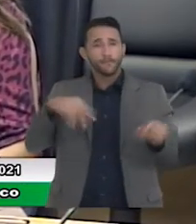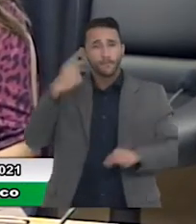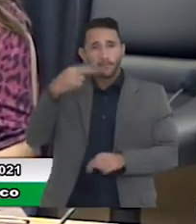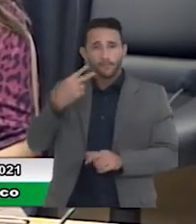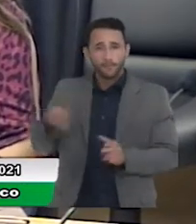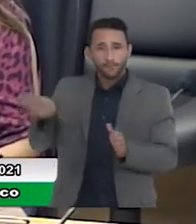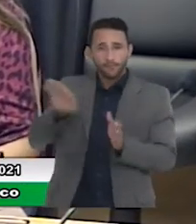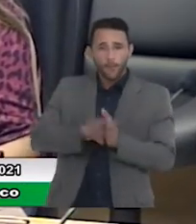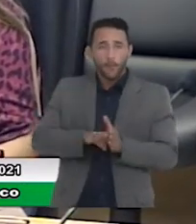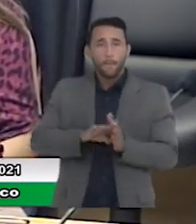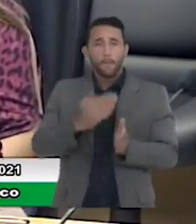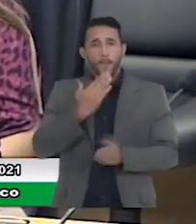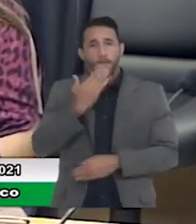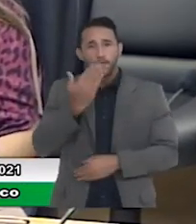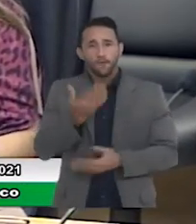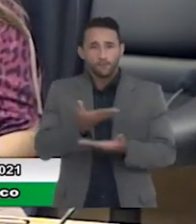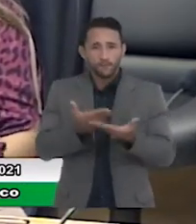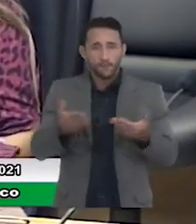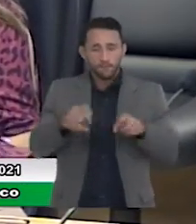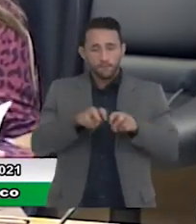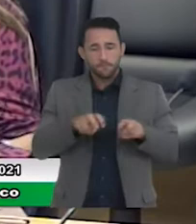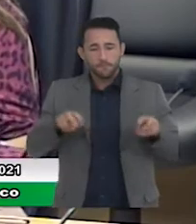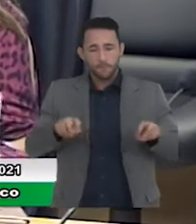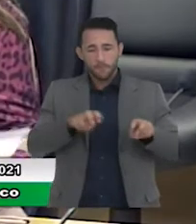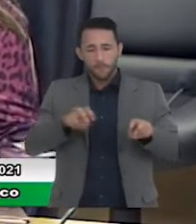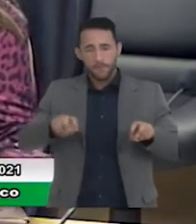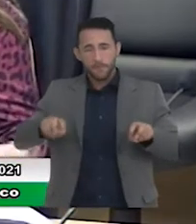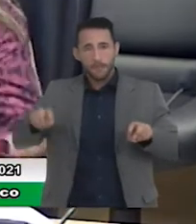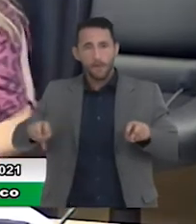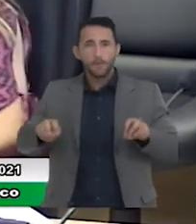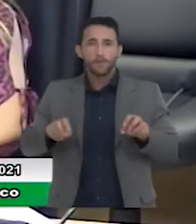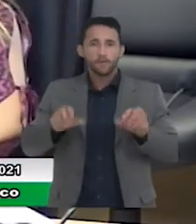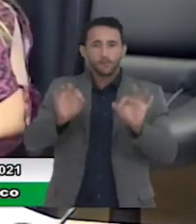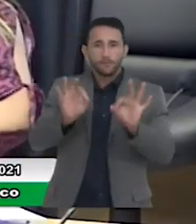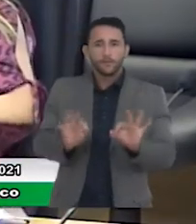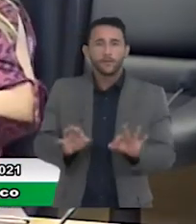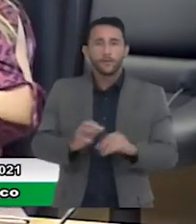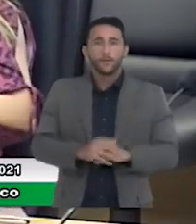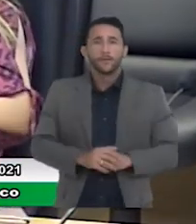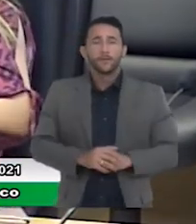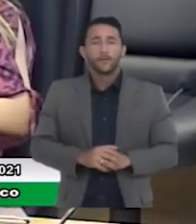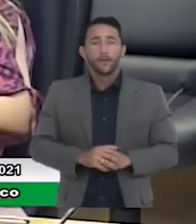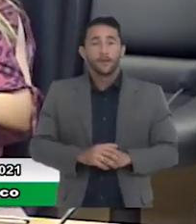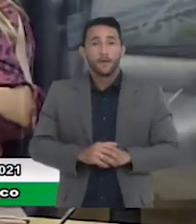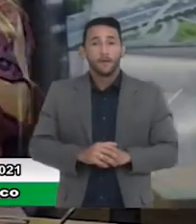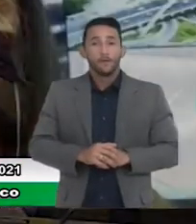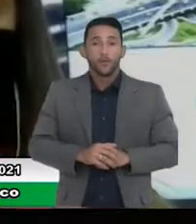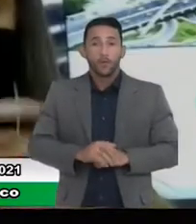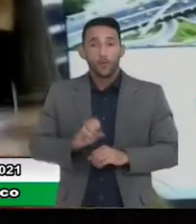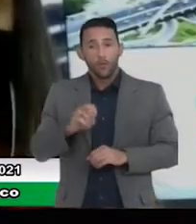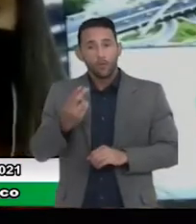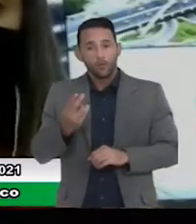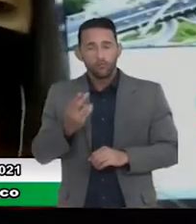Peço que todos tomem seus assentos em seus devidos lugares por videoconferência.